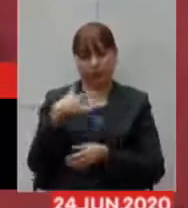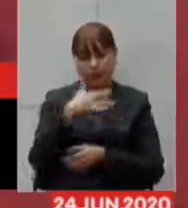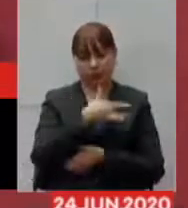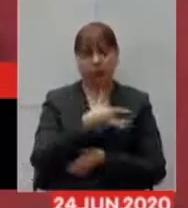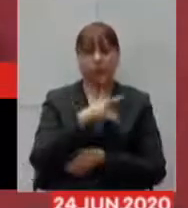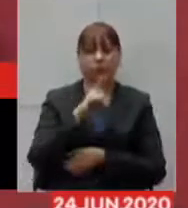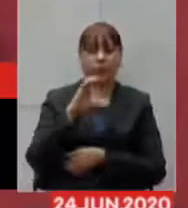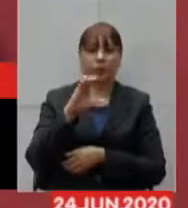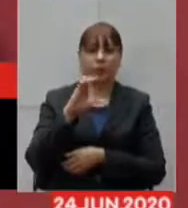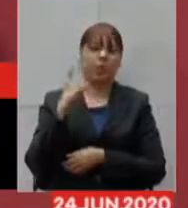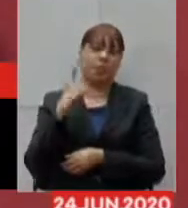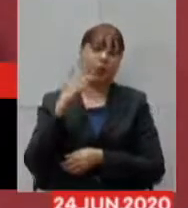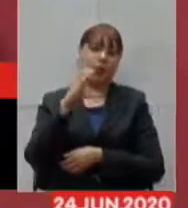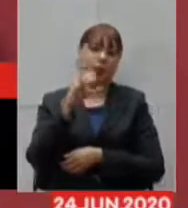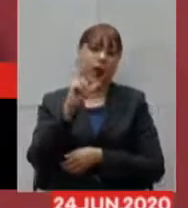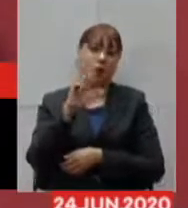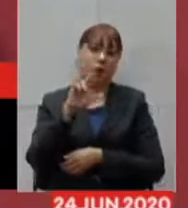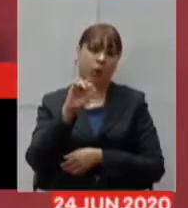suas considerações